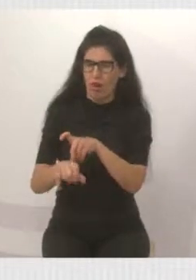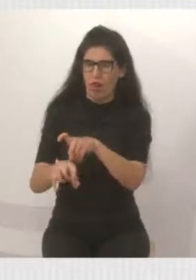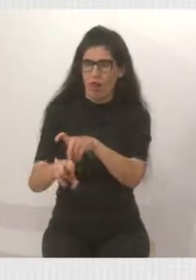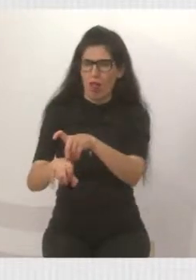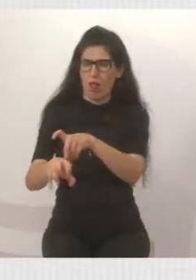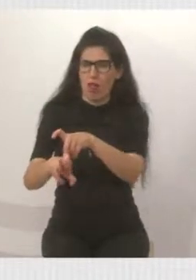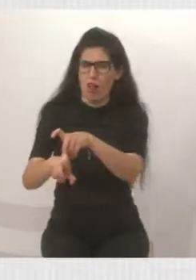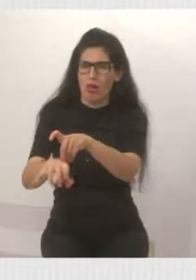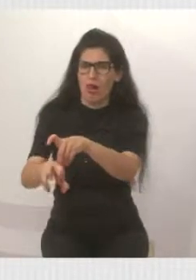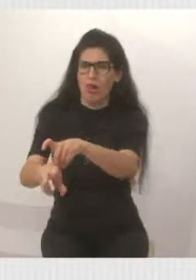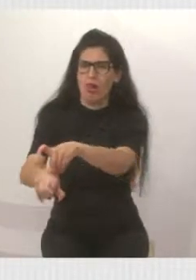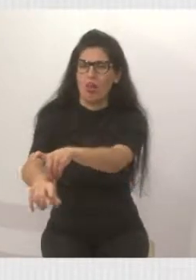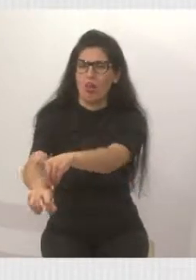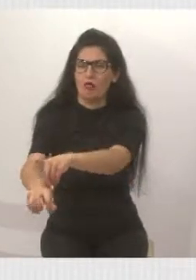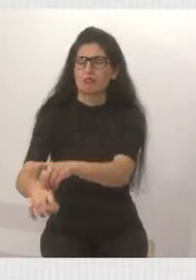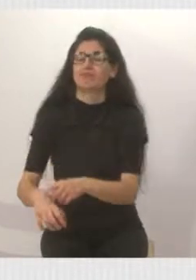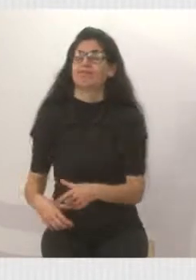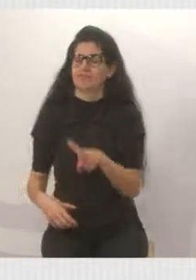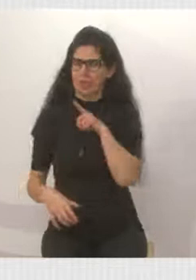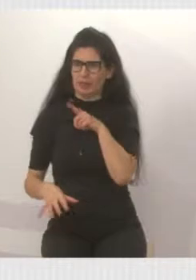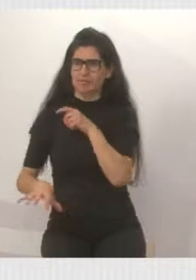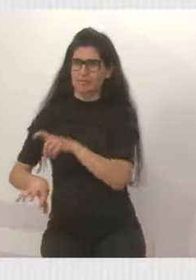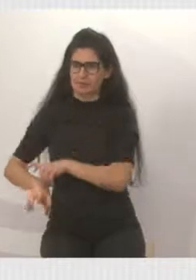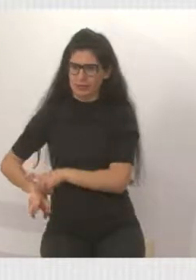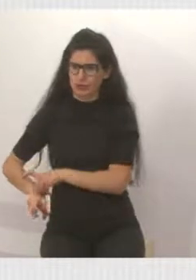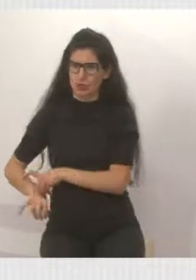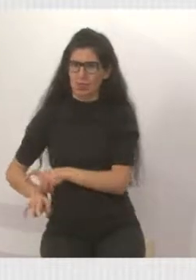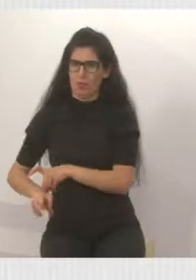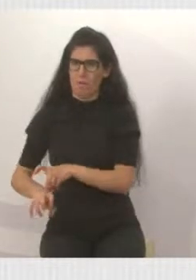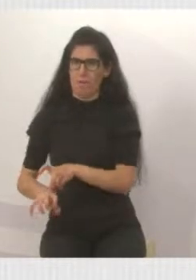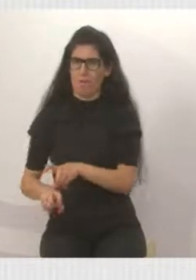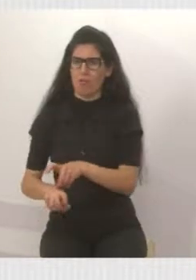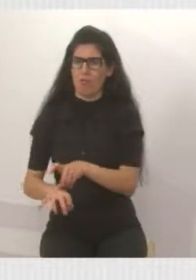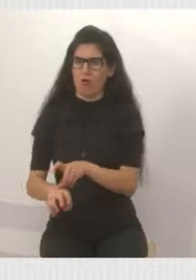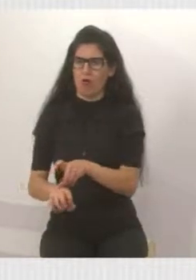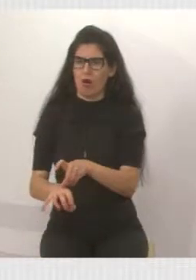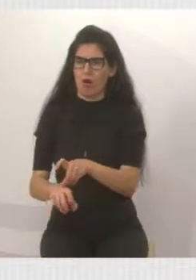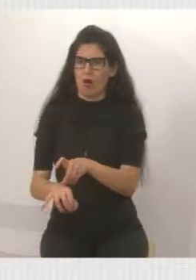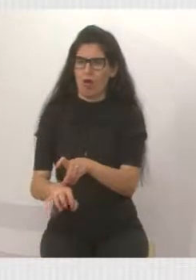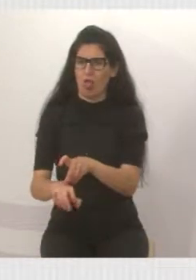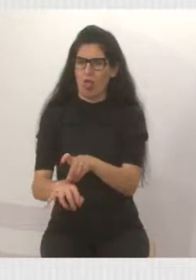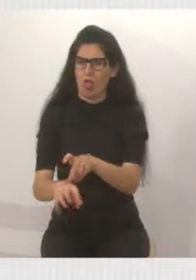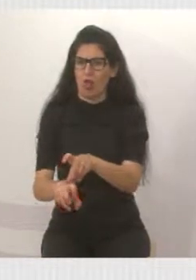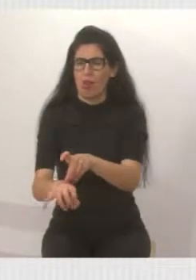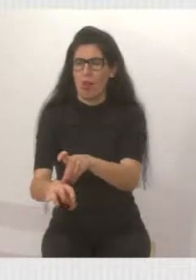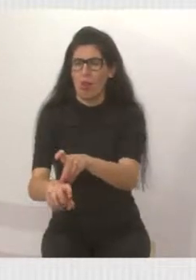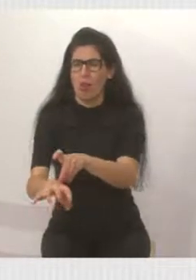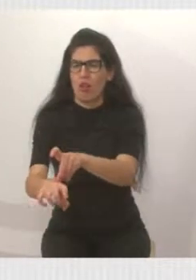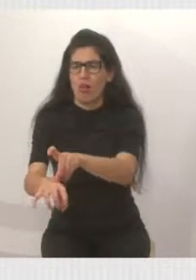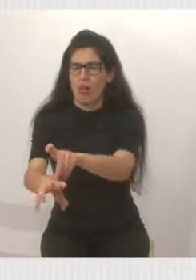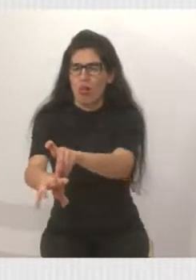terrenos, tira os entulhos, porque só nessa loja foi achado sete escorpiões lá no Parque do Sino.